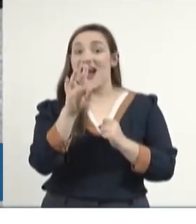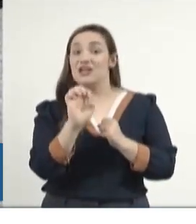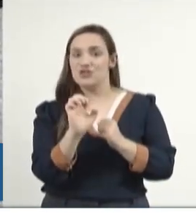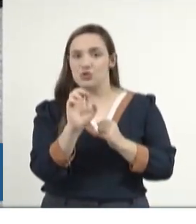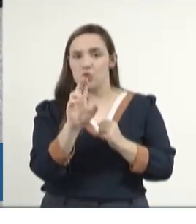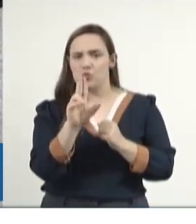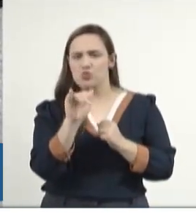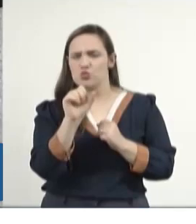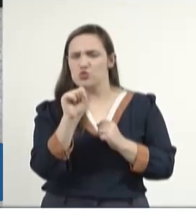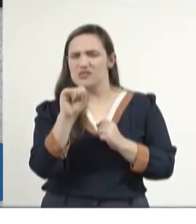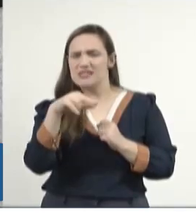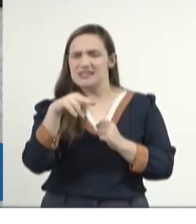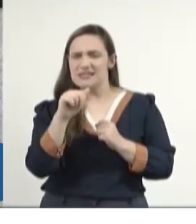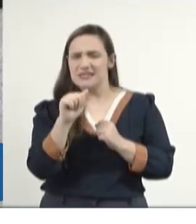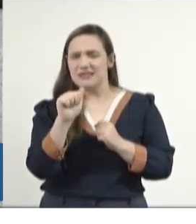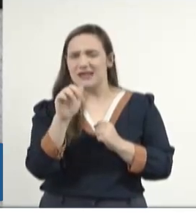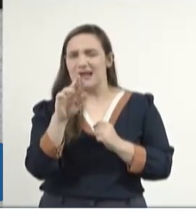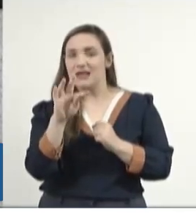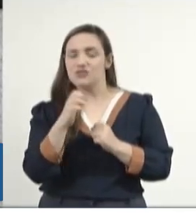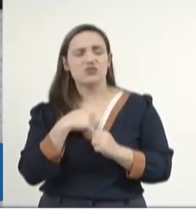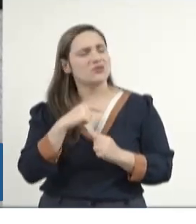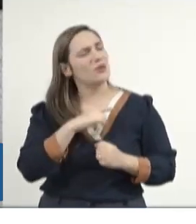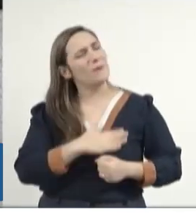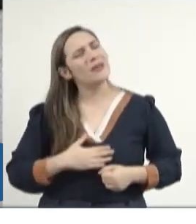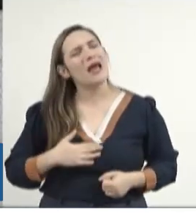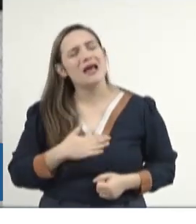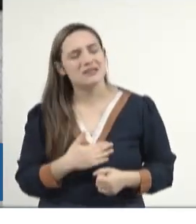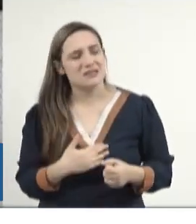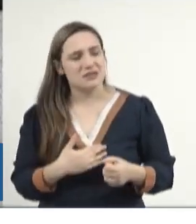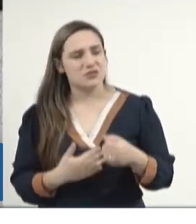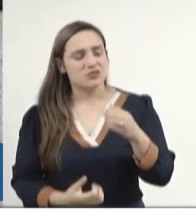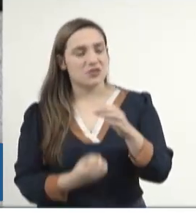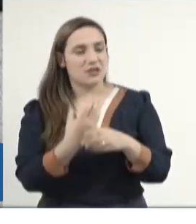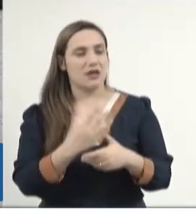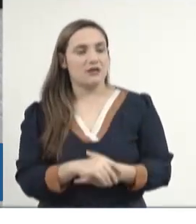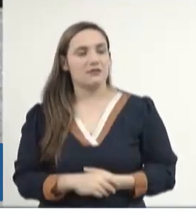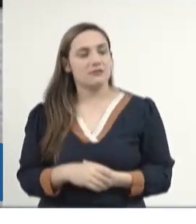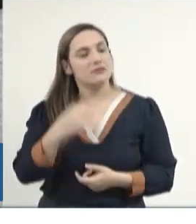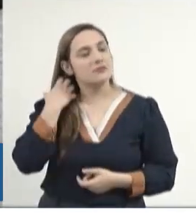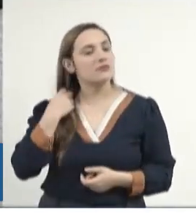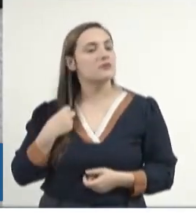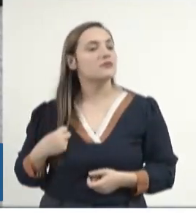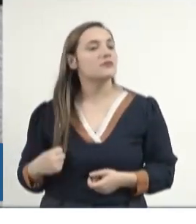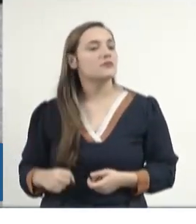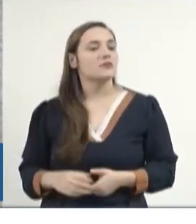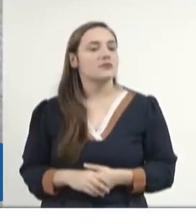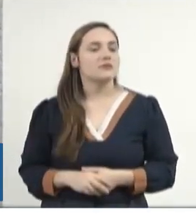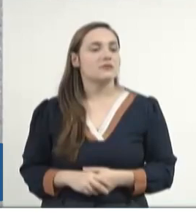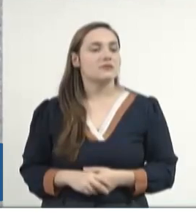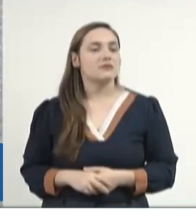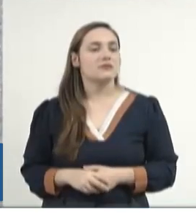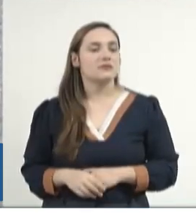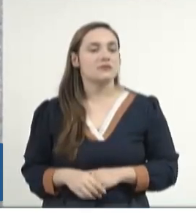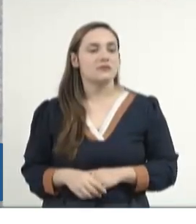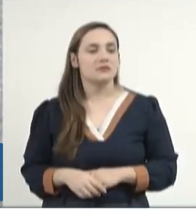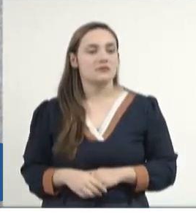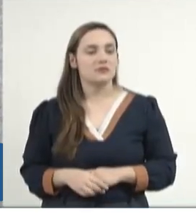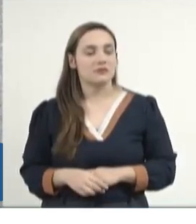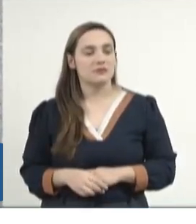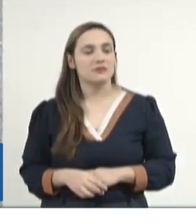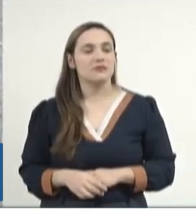prazer de ter fundado e ter registrado, feito uma coisa inédita